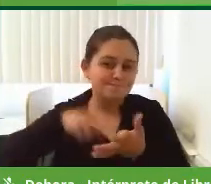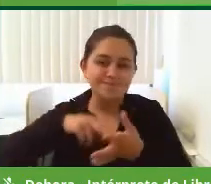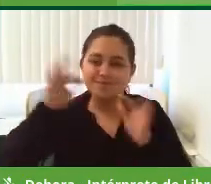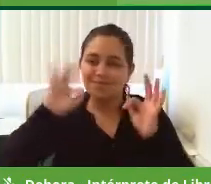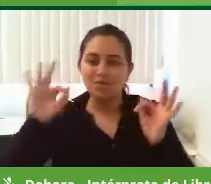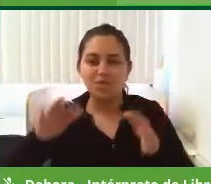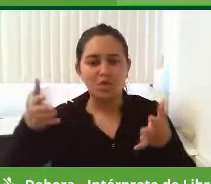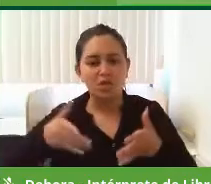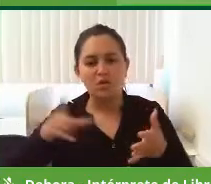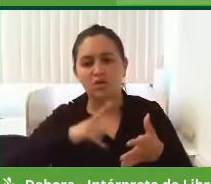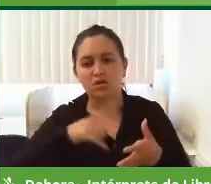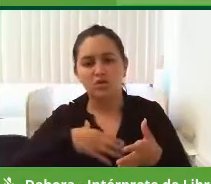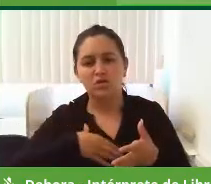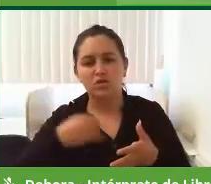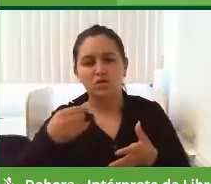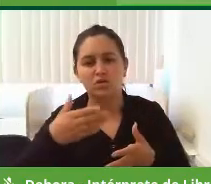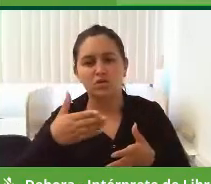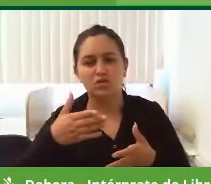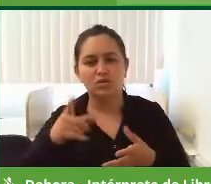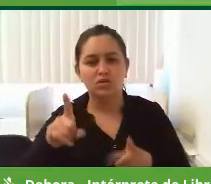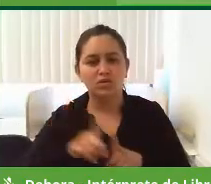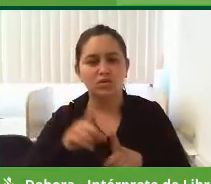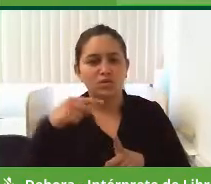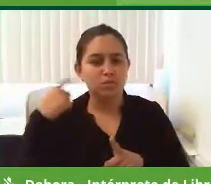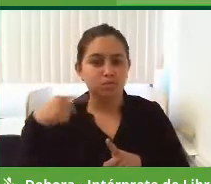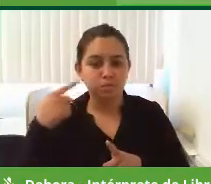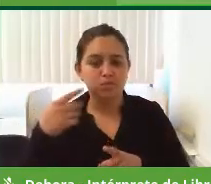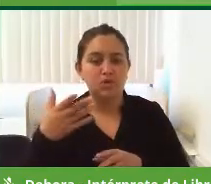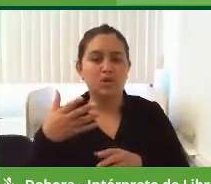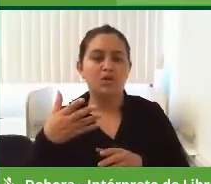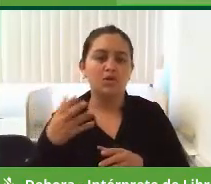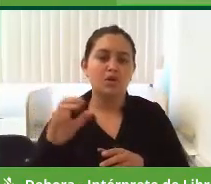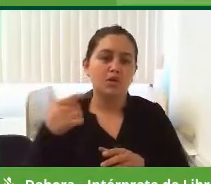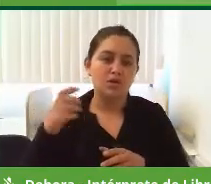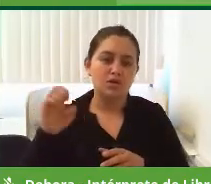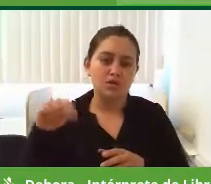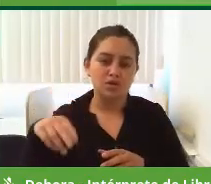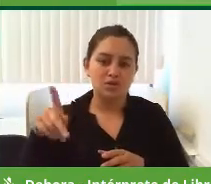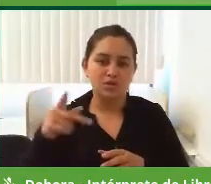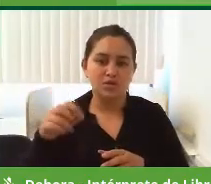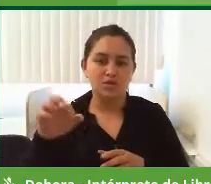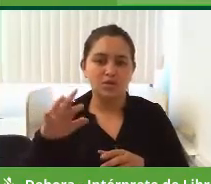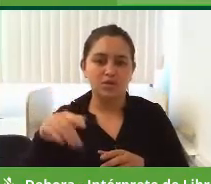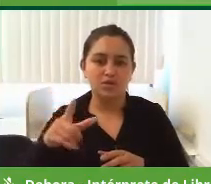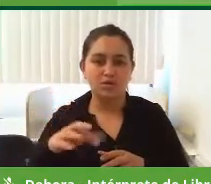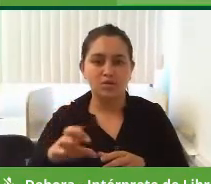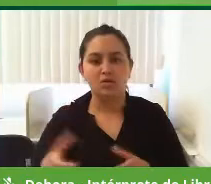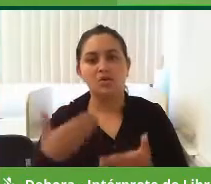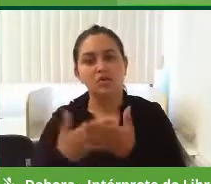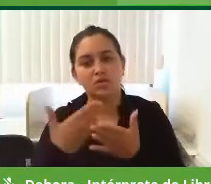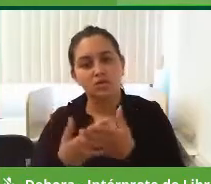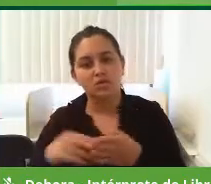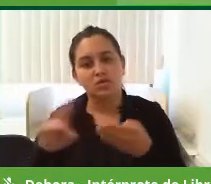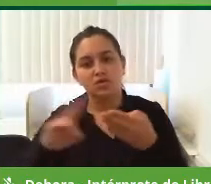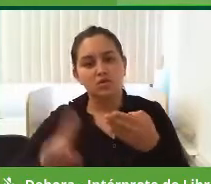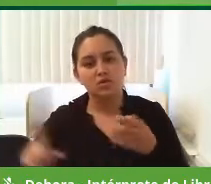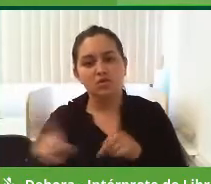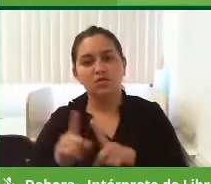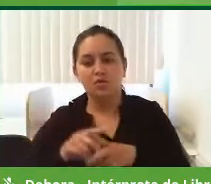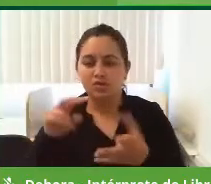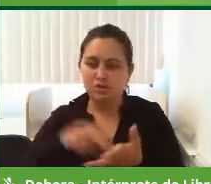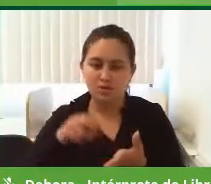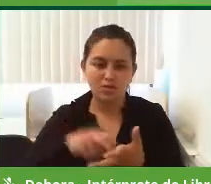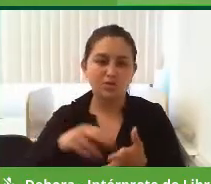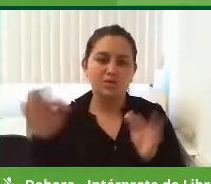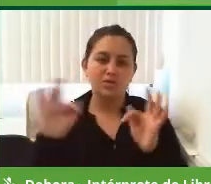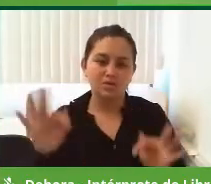exemplo, eu hoje tenho meu filho mais velho advogado, a filha do meio engenheira, e o meu neném está estudando na Univille, que para mim é uma alegria muito